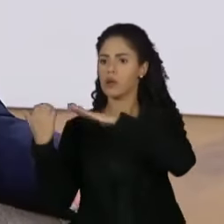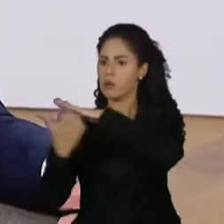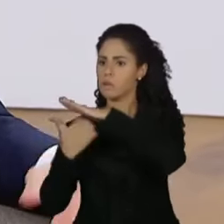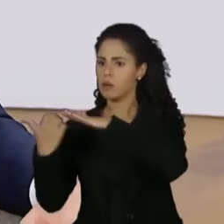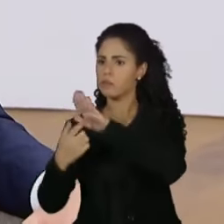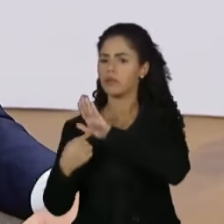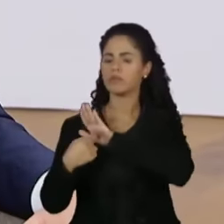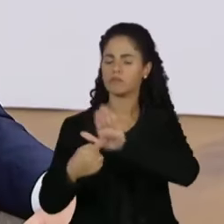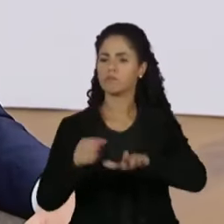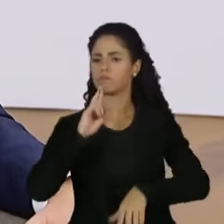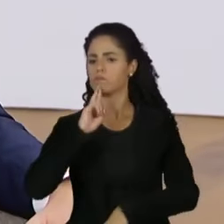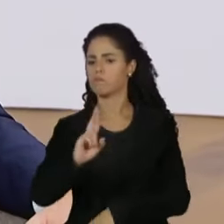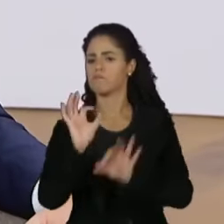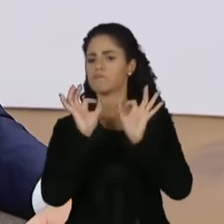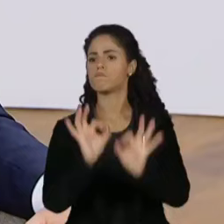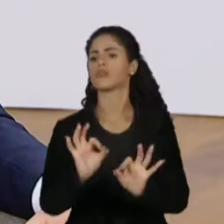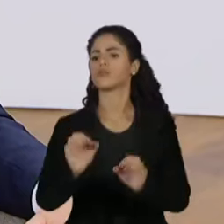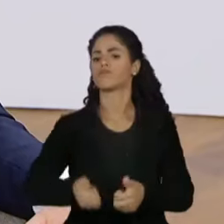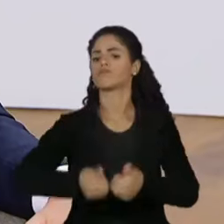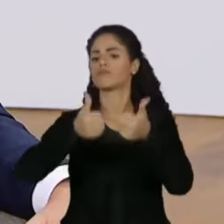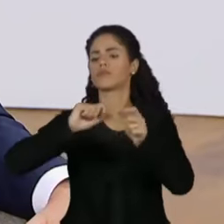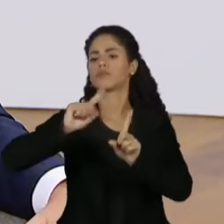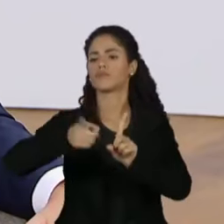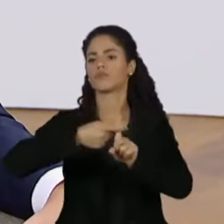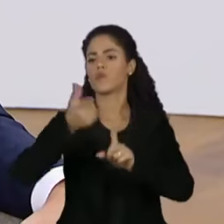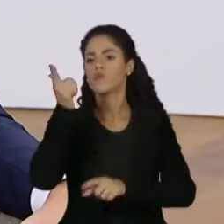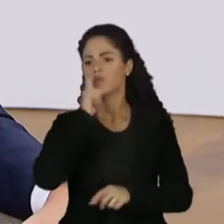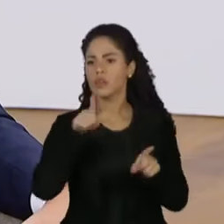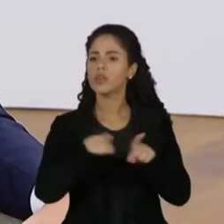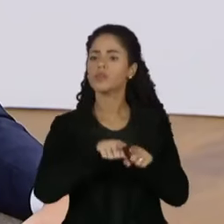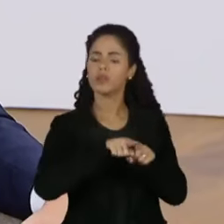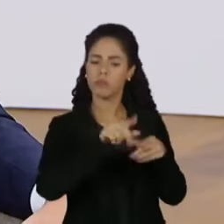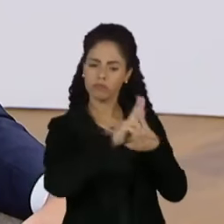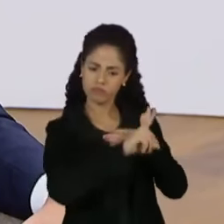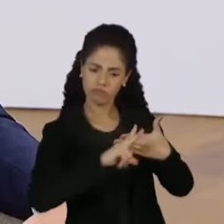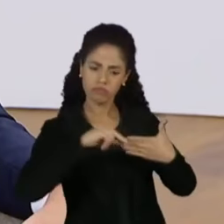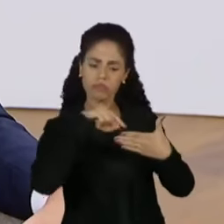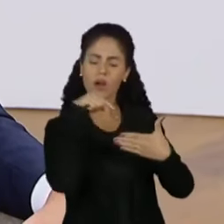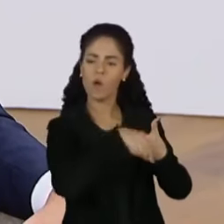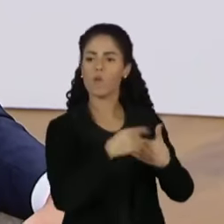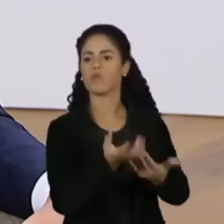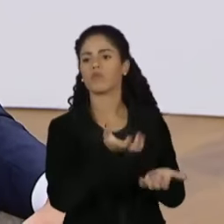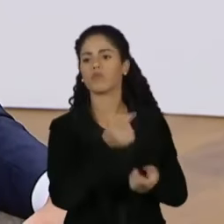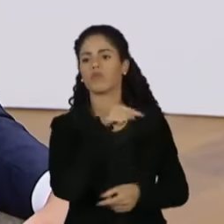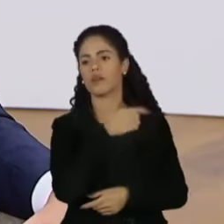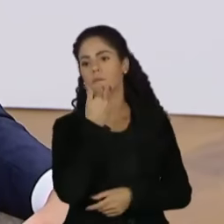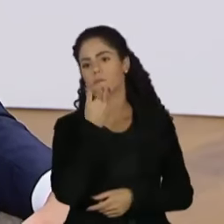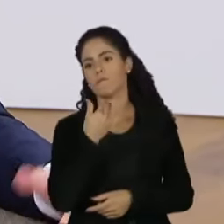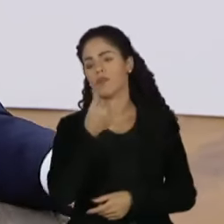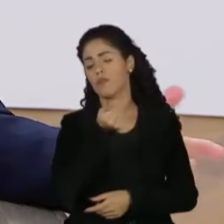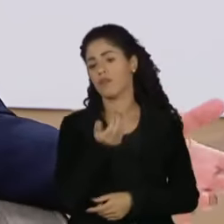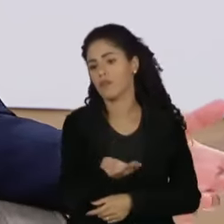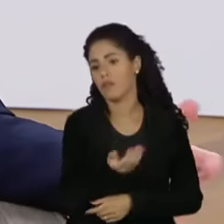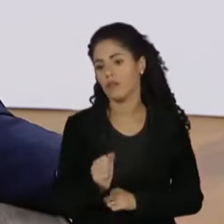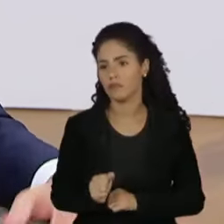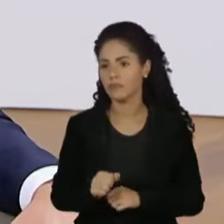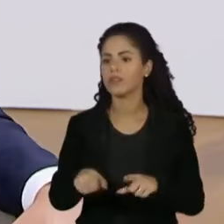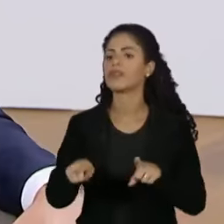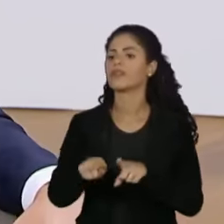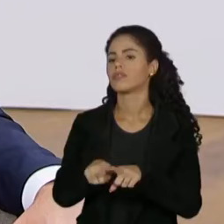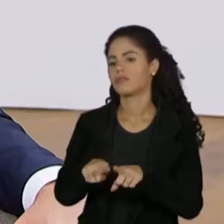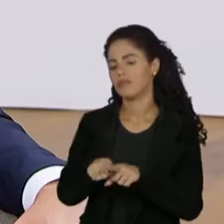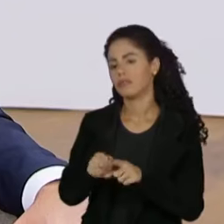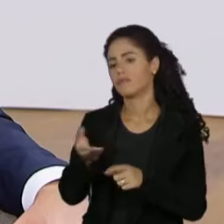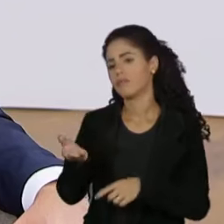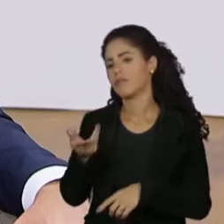apresenta resultados positivos e eu espero que a Gol saia muito maior nesse processo. E a aviação,